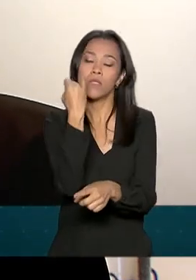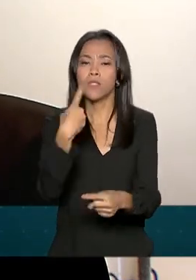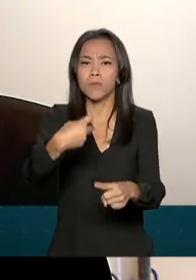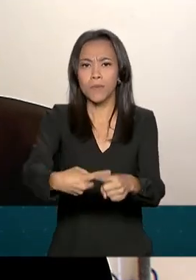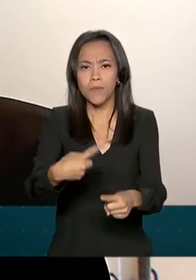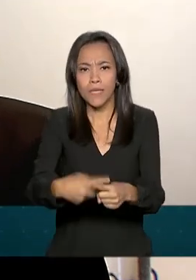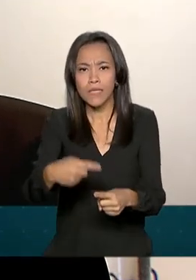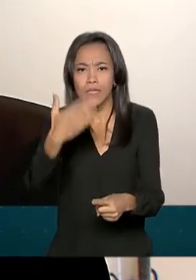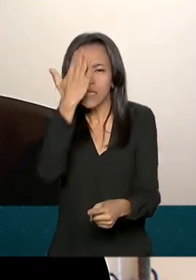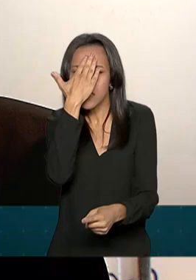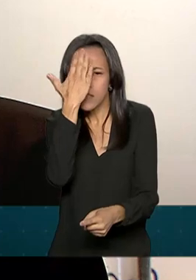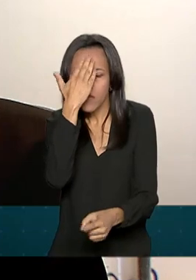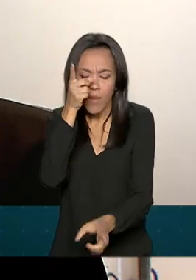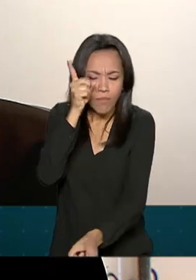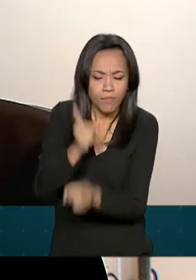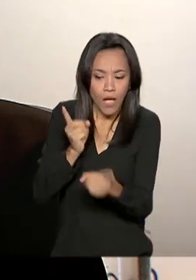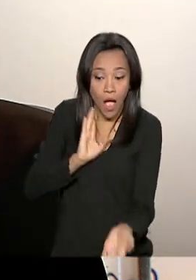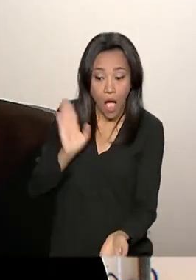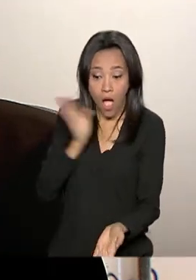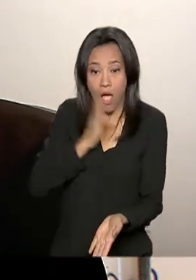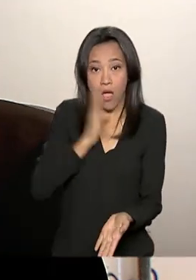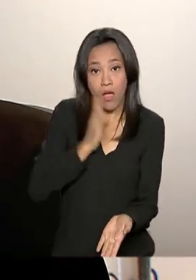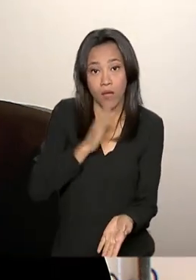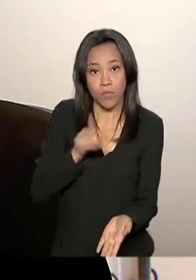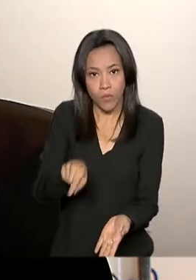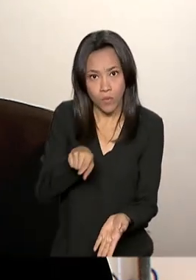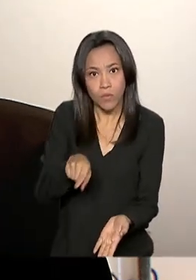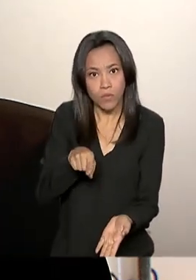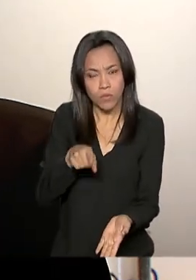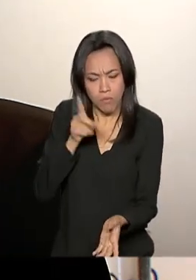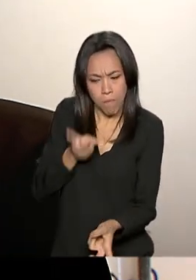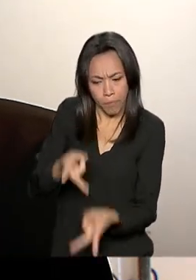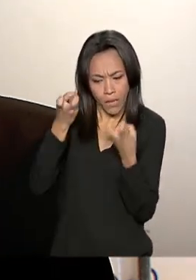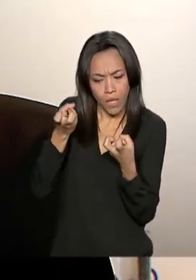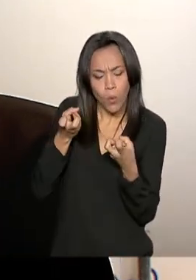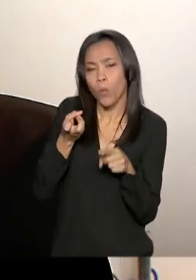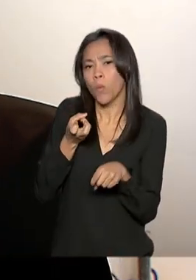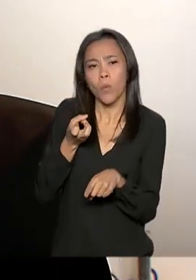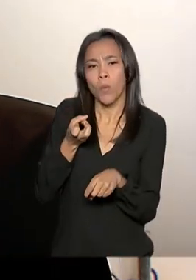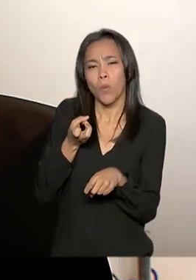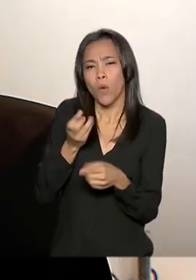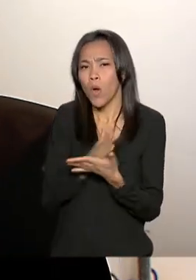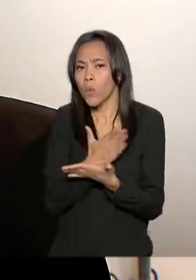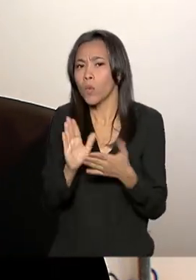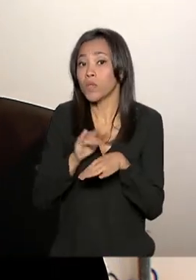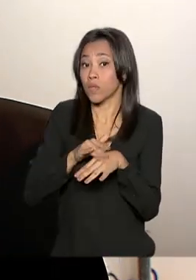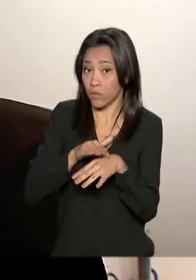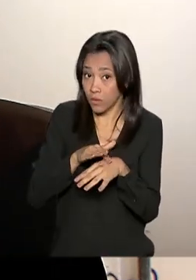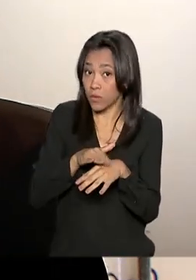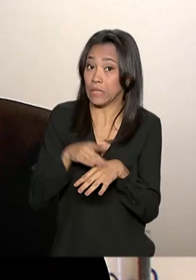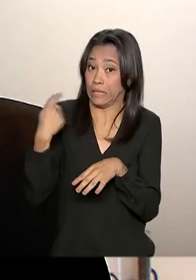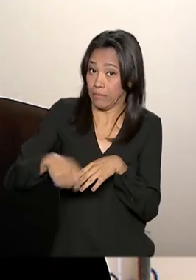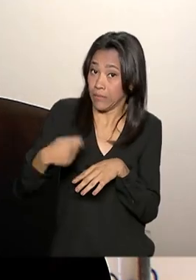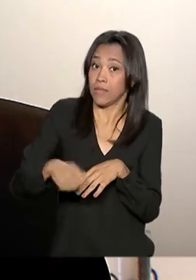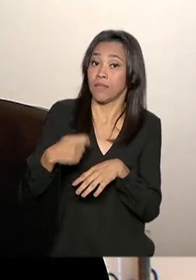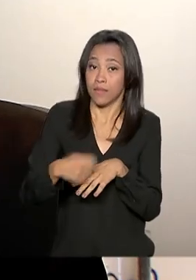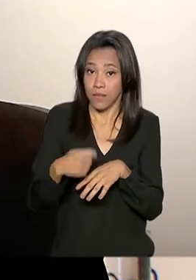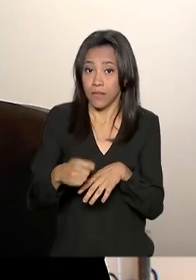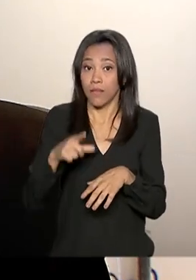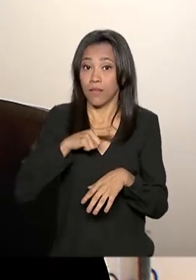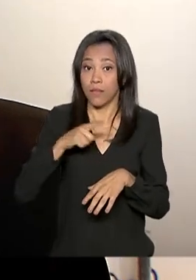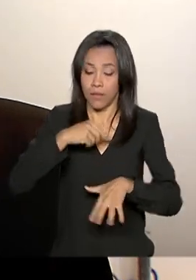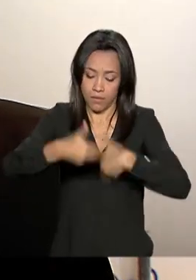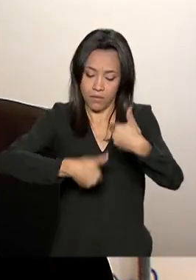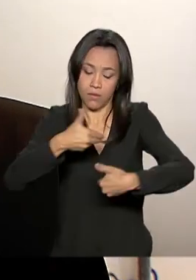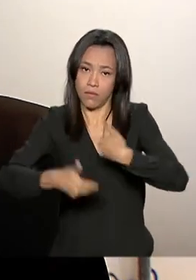que se descubra o mais rápido possível, se detecte o mais rápido possível, algumas doenças que precisam ter o tratamento